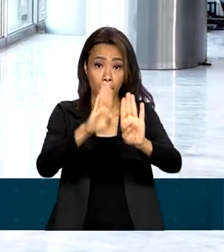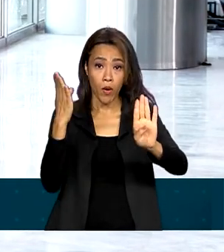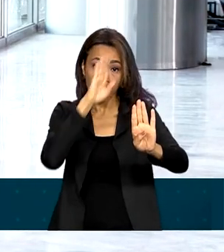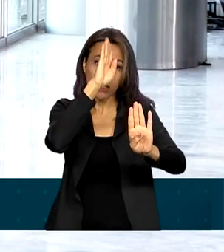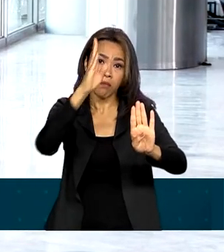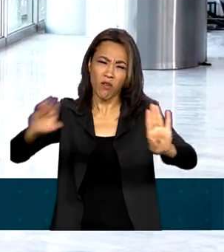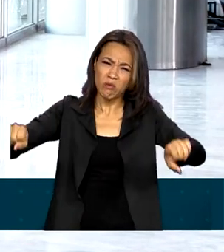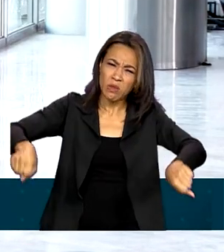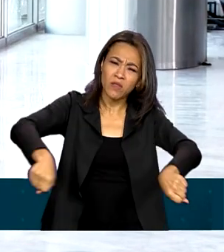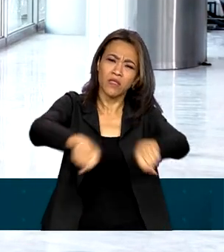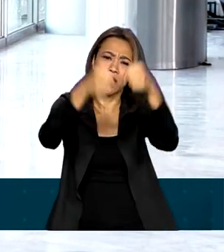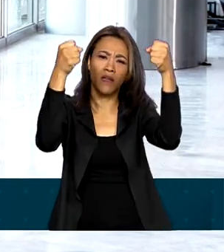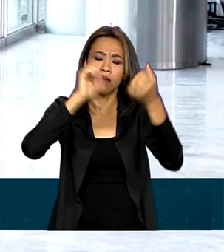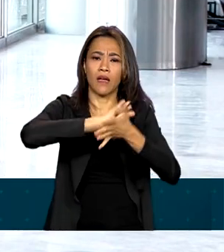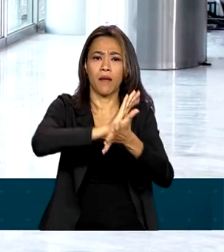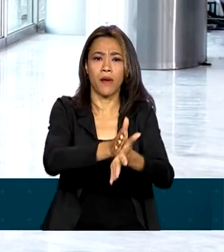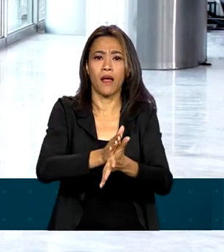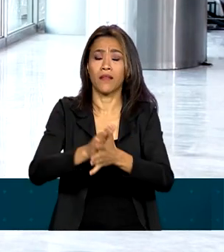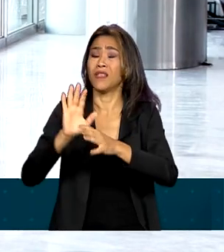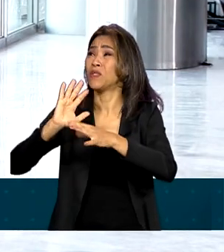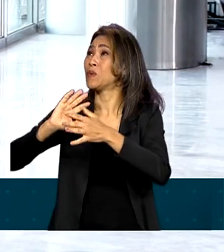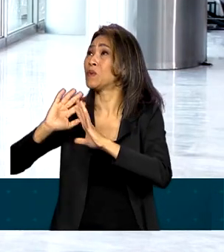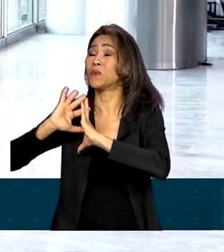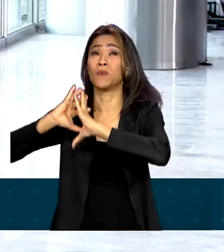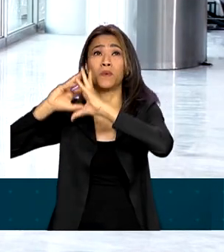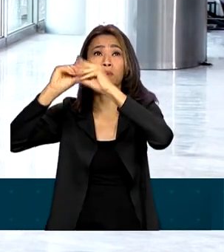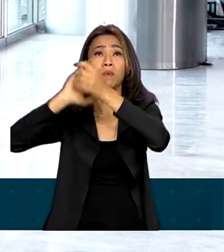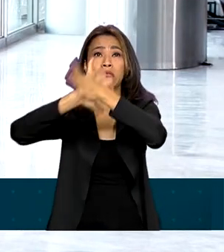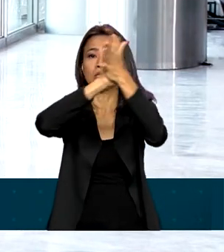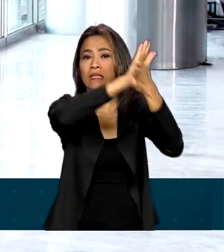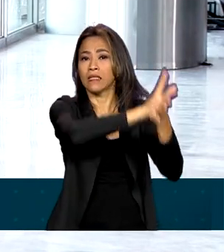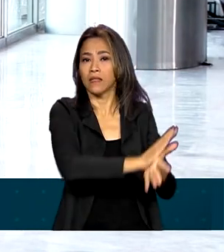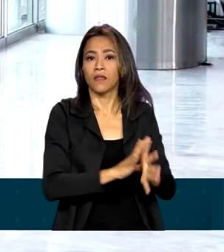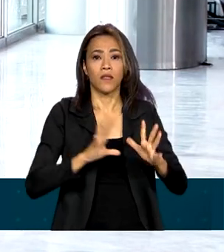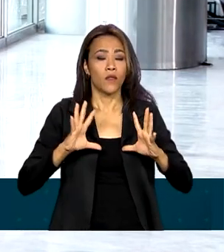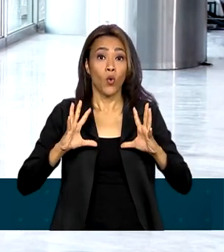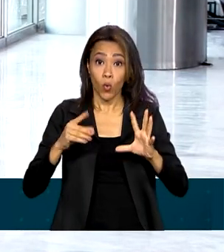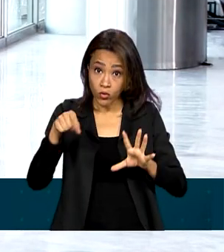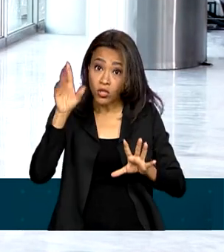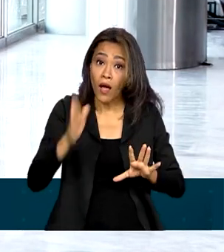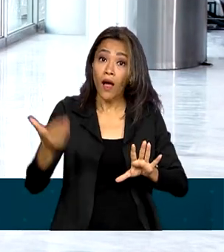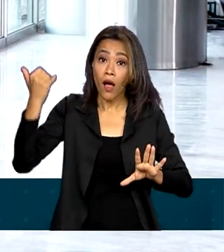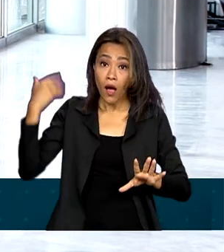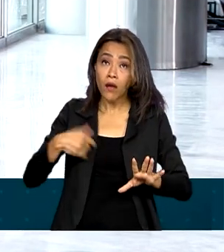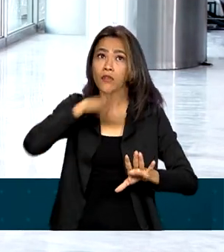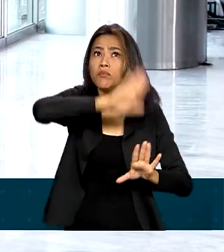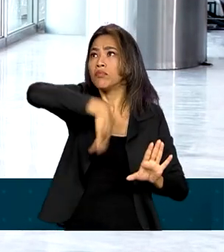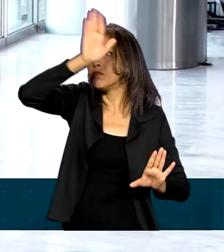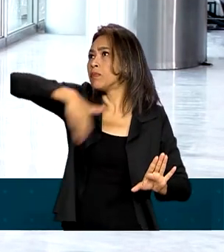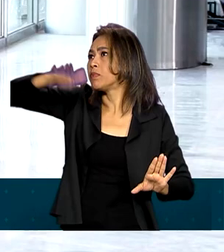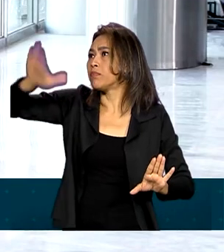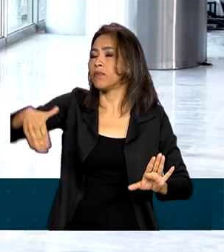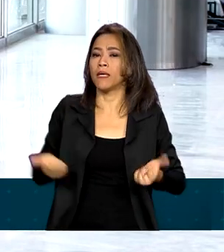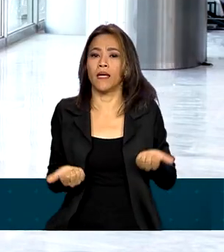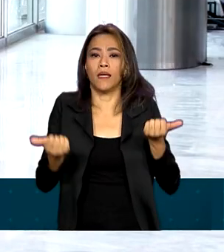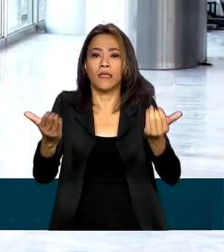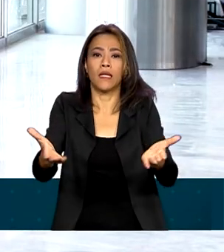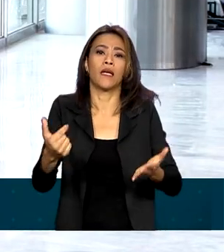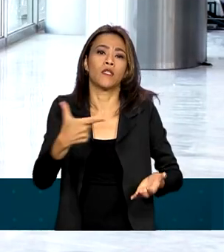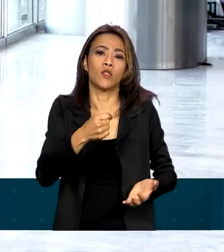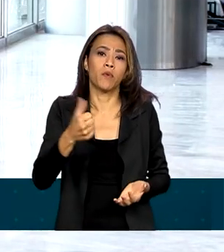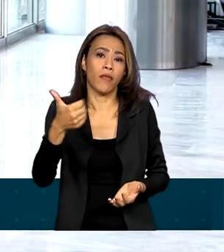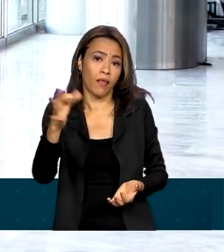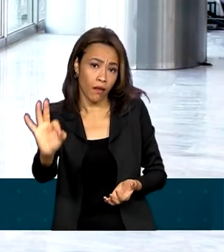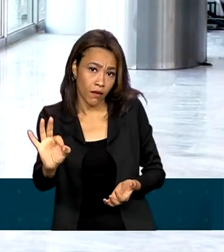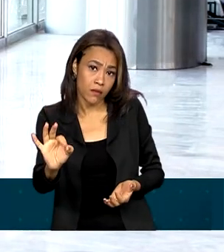e as vidraças estilhaçadas. O prédio havia passado por uma reforma geral entregue em 2010, ao